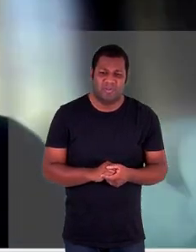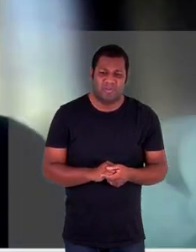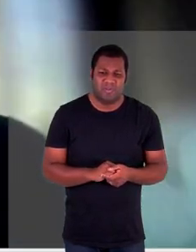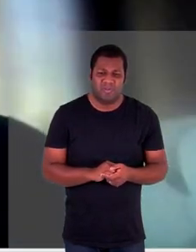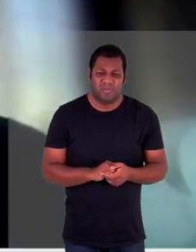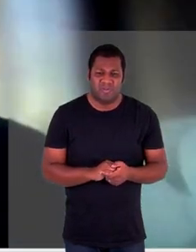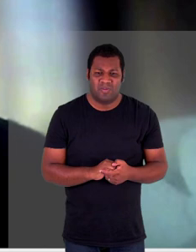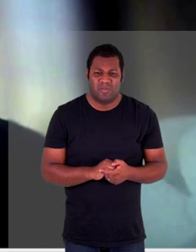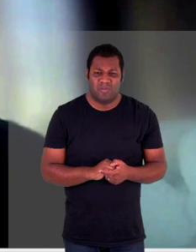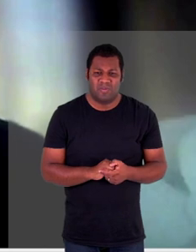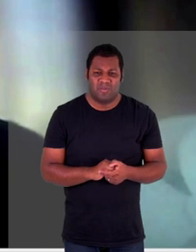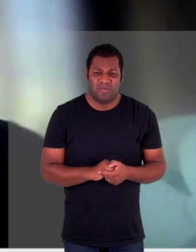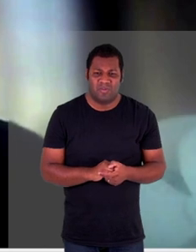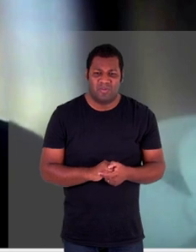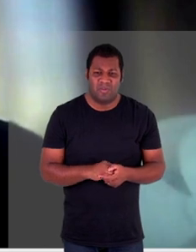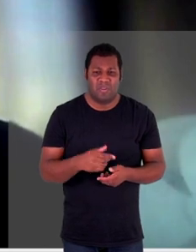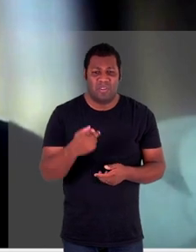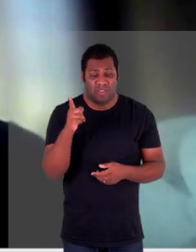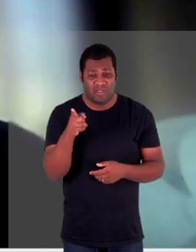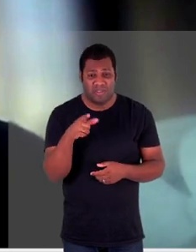desculpa de escolas